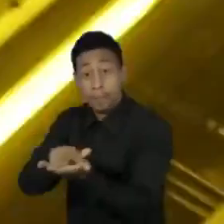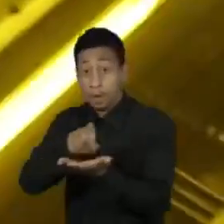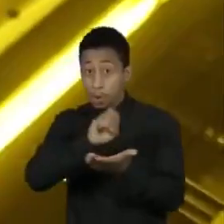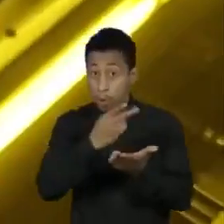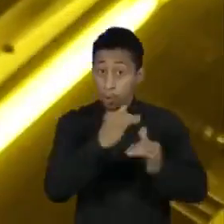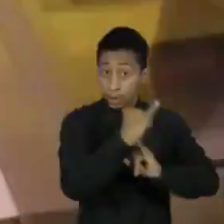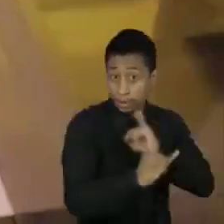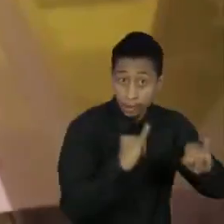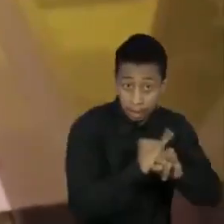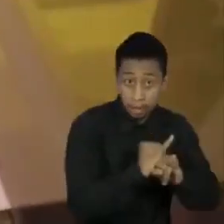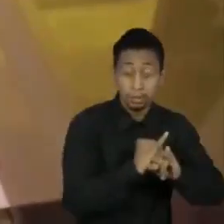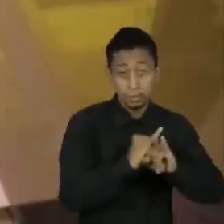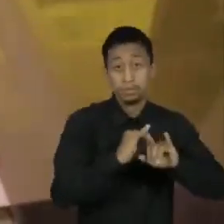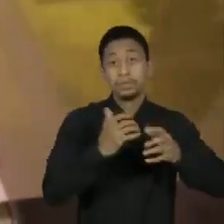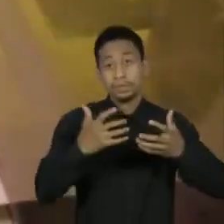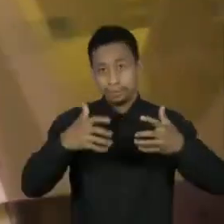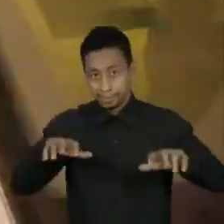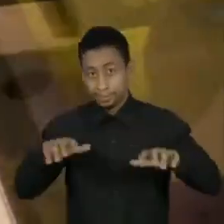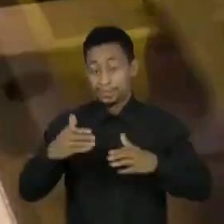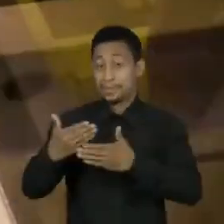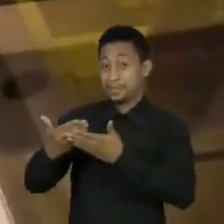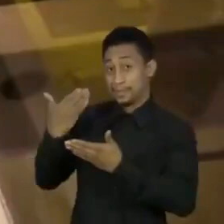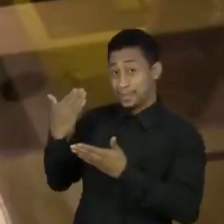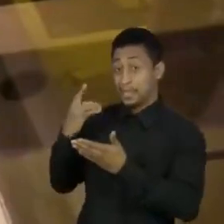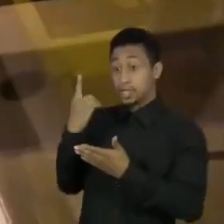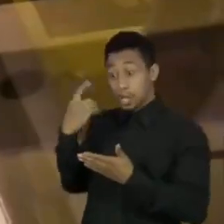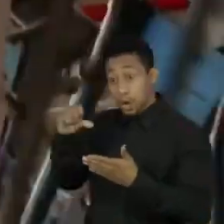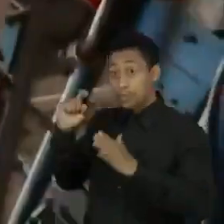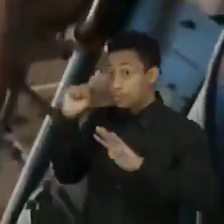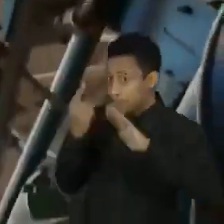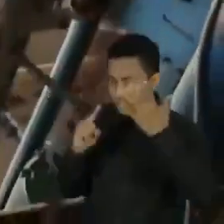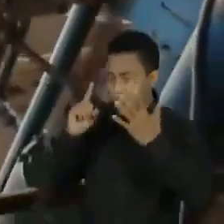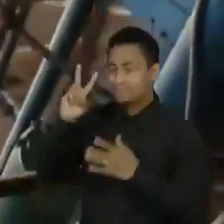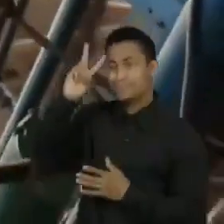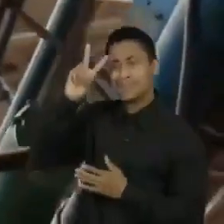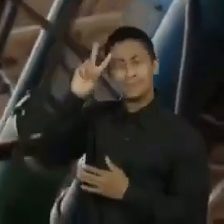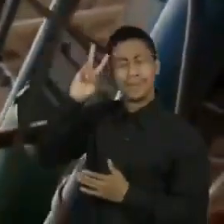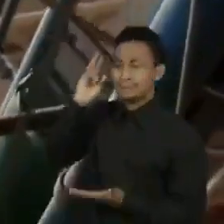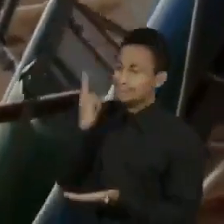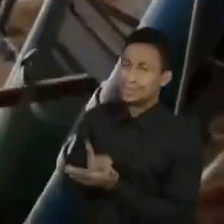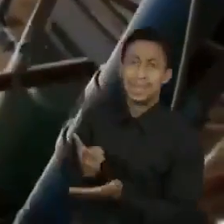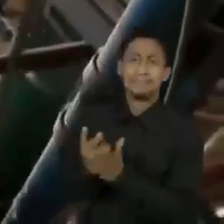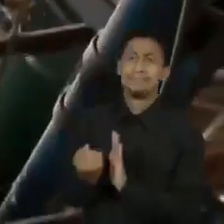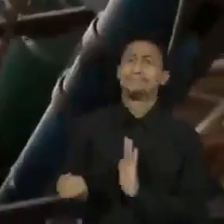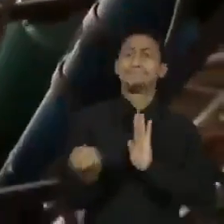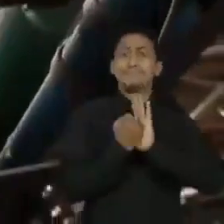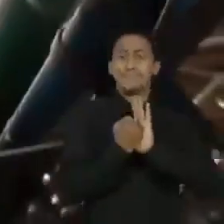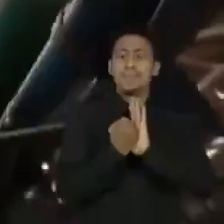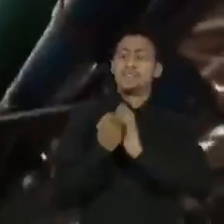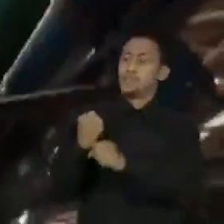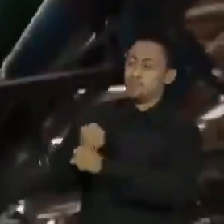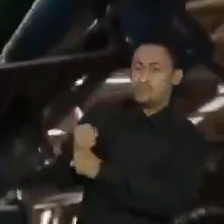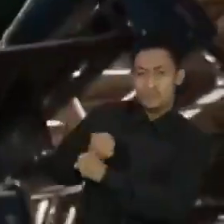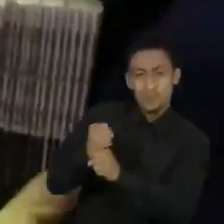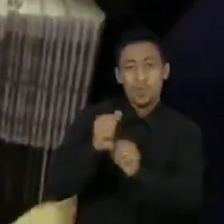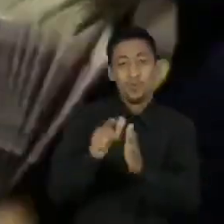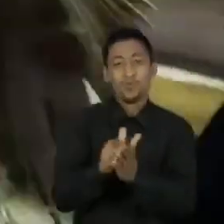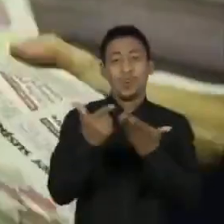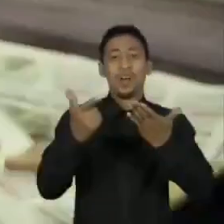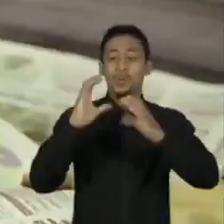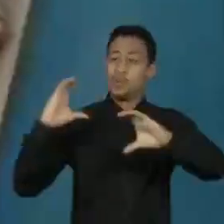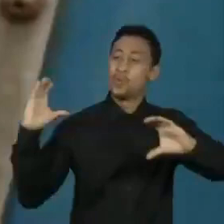virtual. O dia 19 de fevereiro sempre será lembrado, não como um ano a mais de vida de um meio de comunicação,